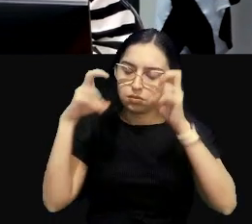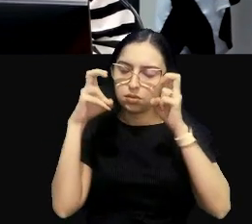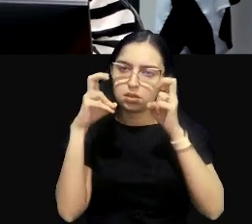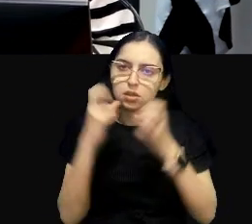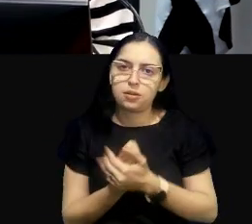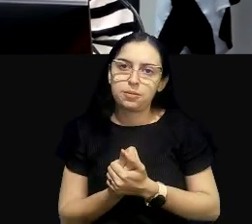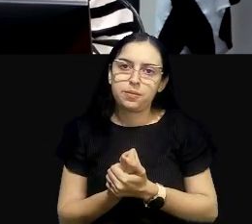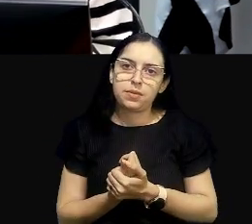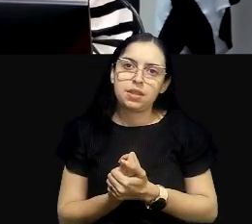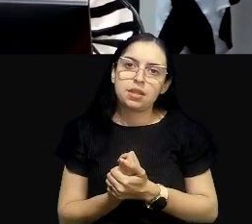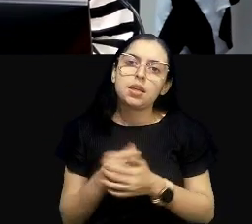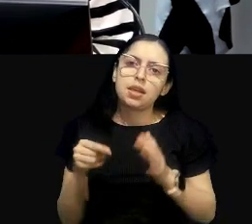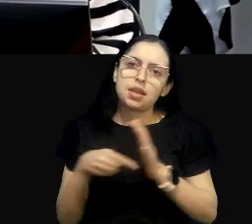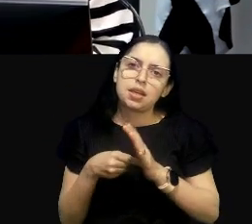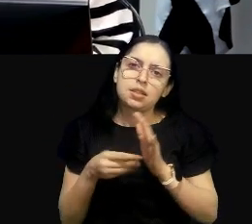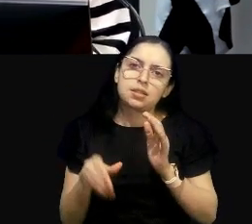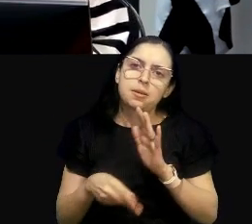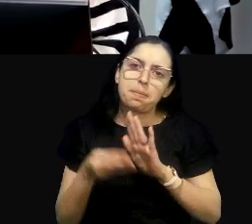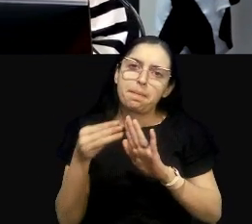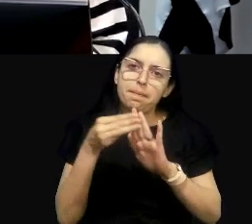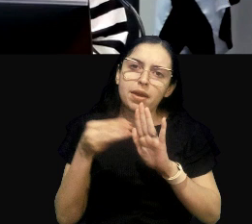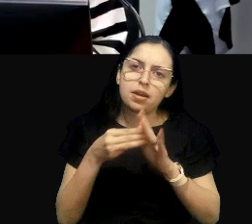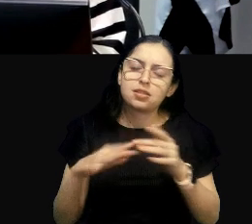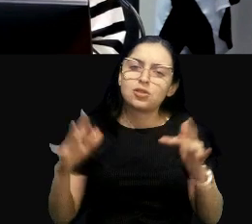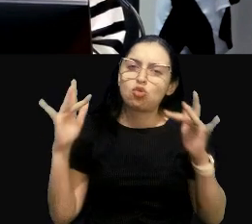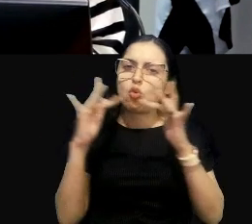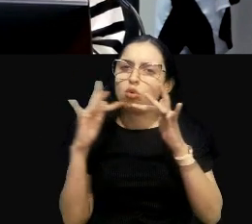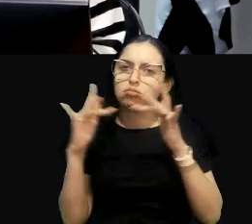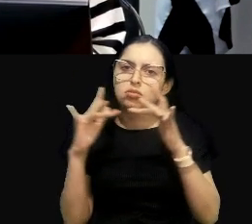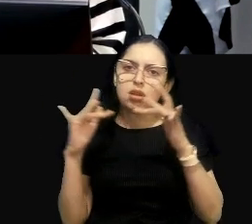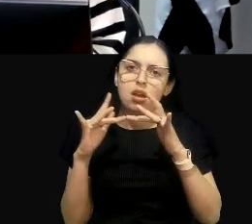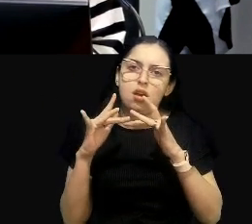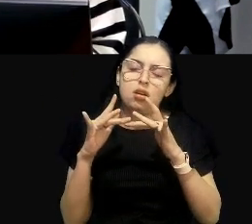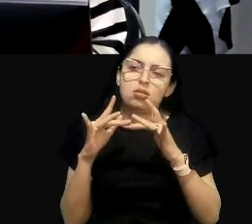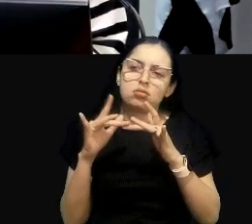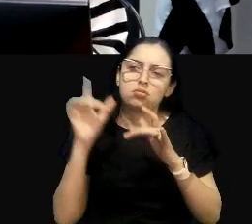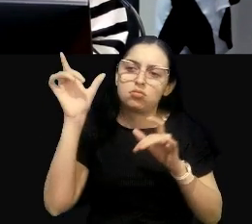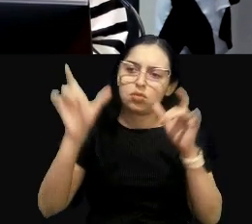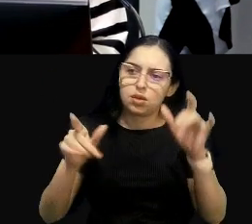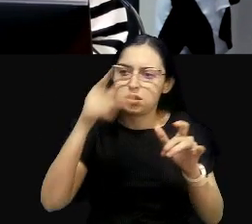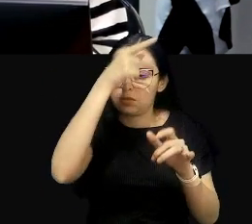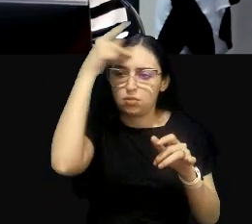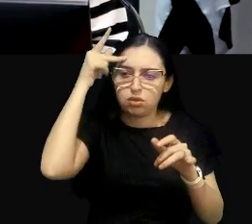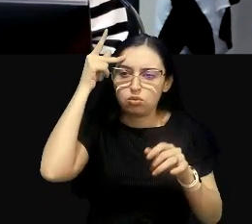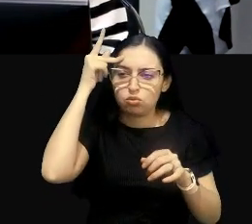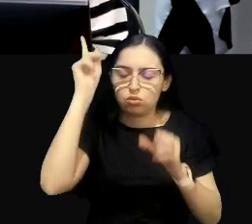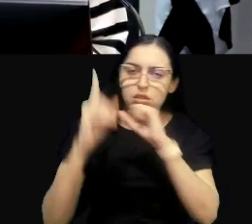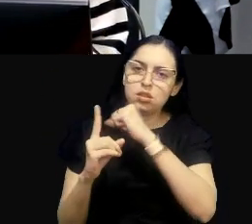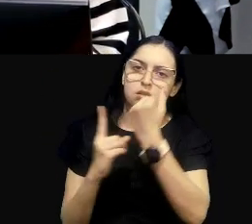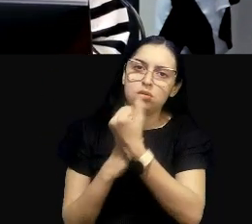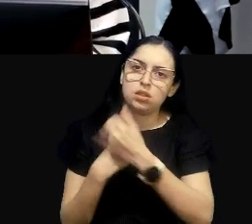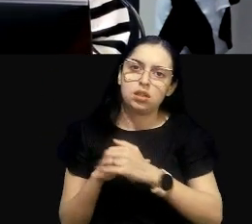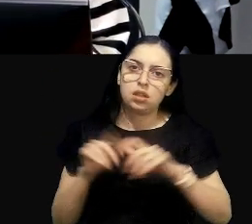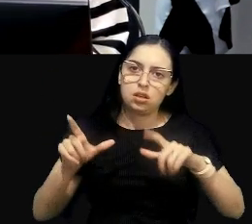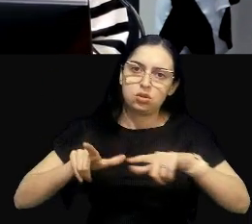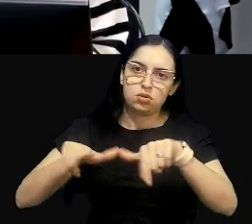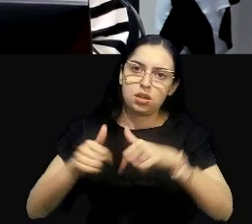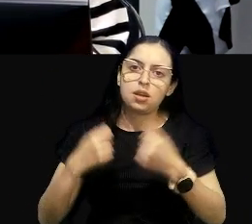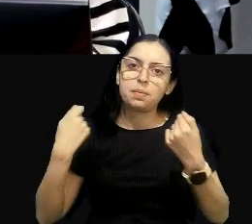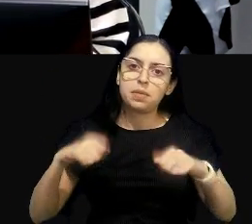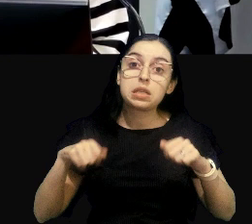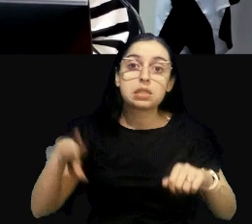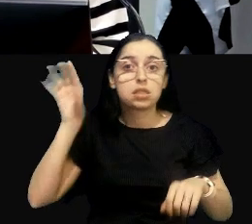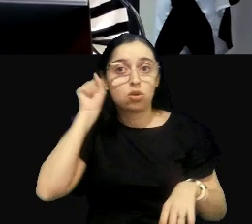esse elemento do contato com aquele indivíduo local que precisa ser